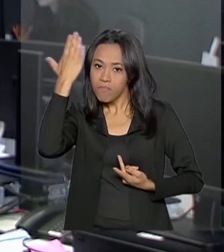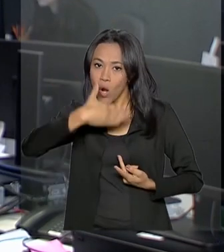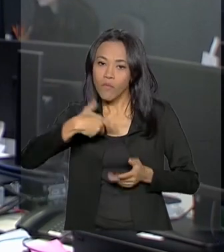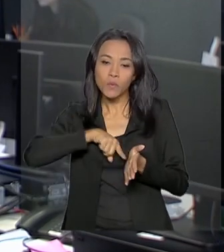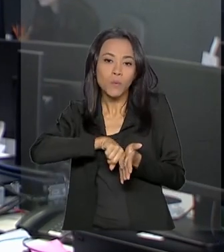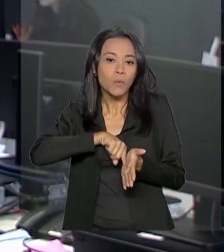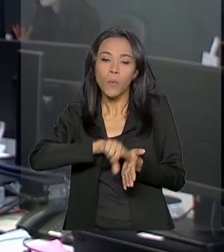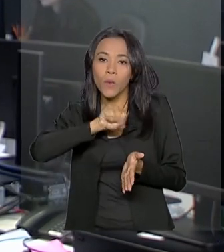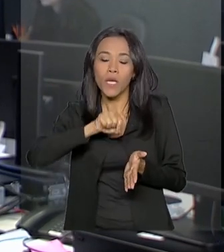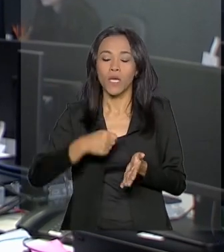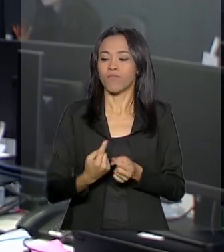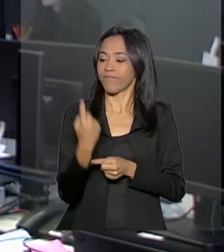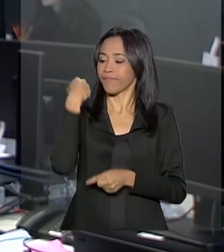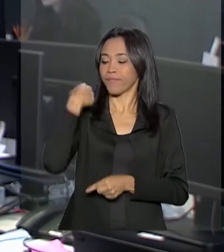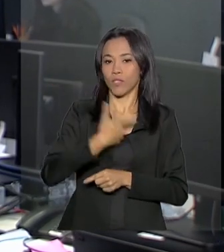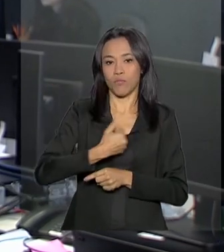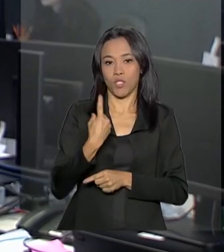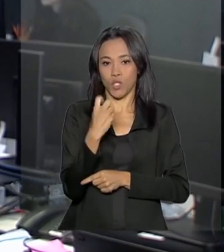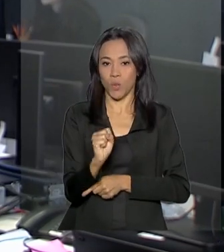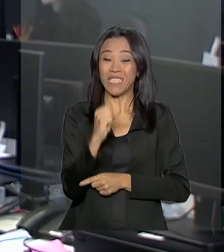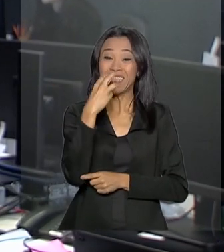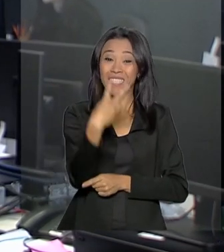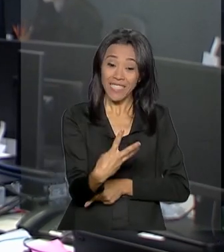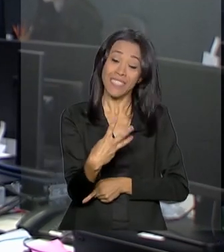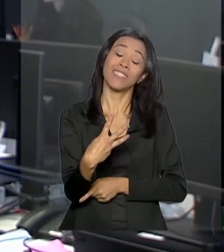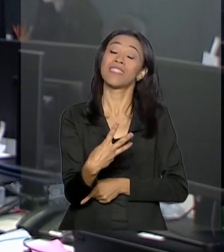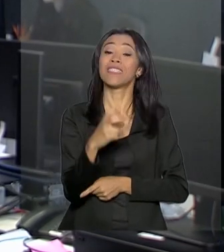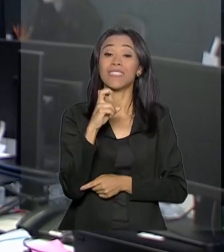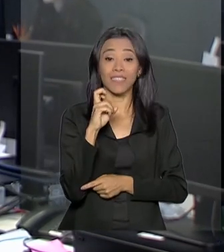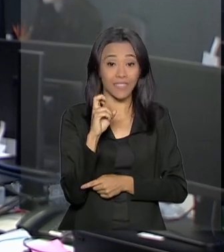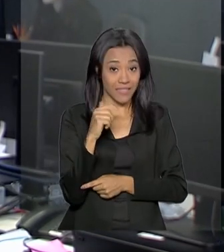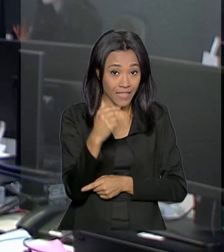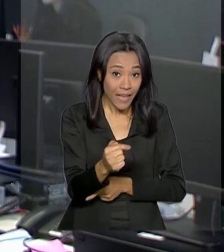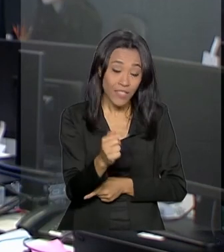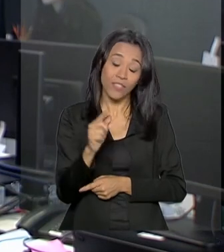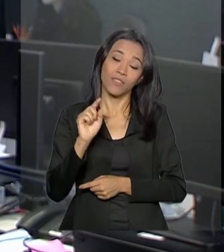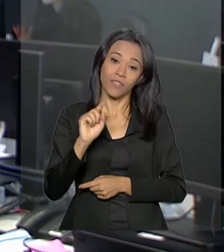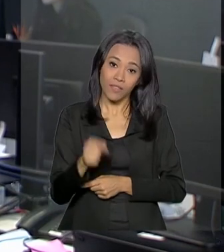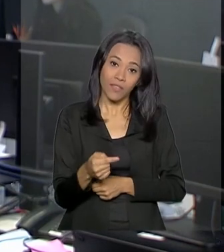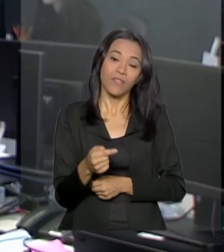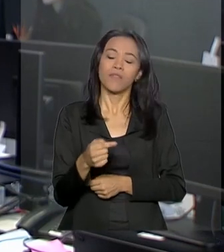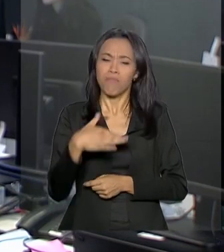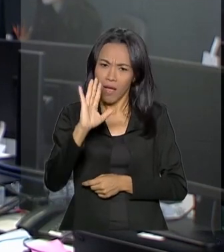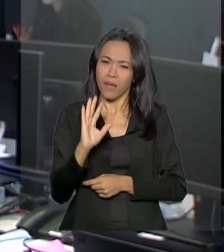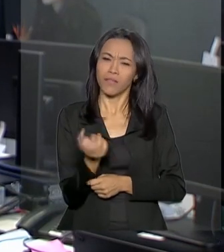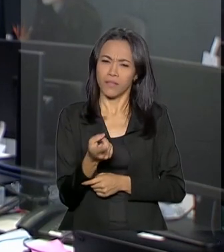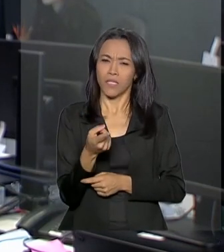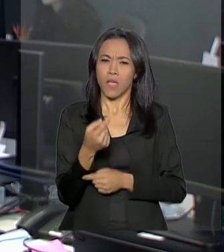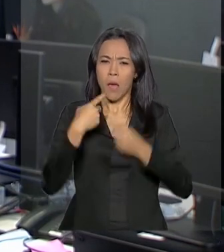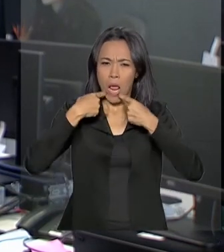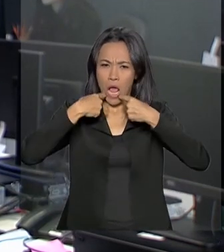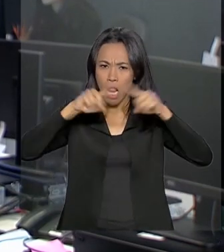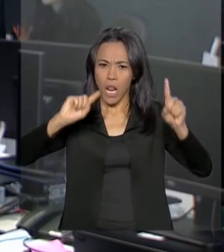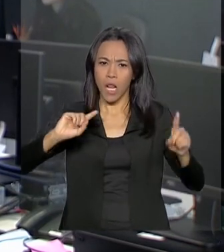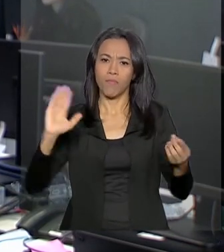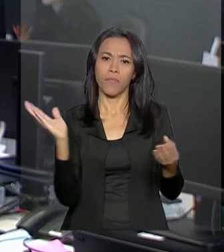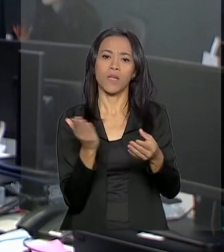2018 foram recebidas mais de 37.400 notificações contra idosos. Mais da metade dos casos,